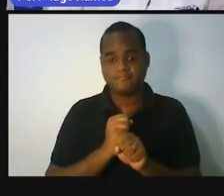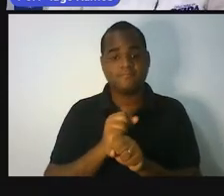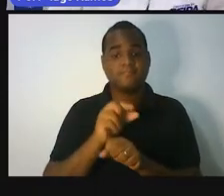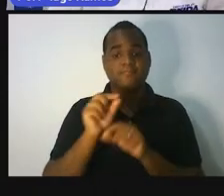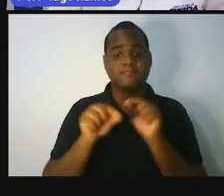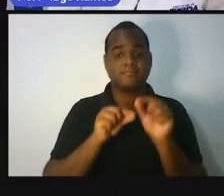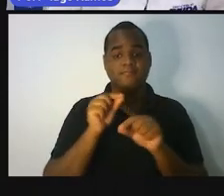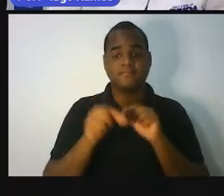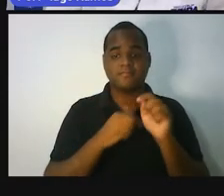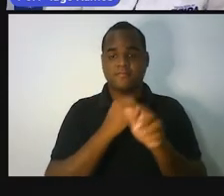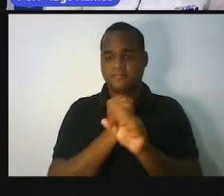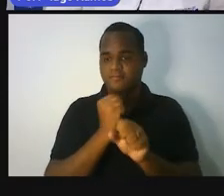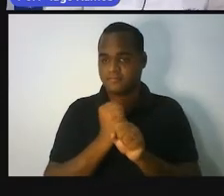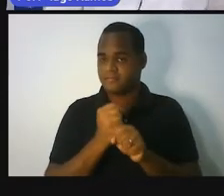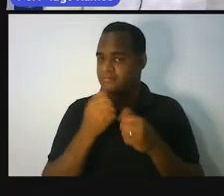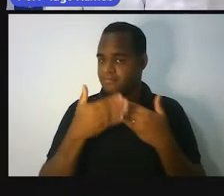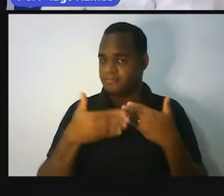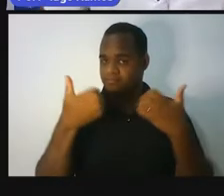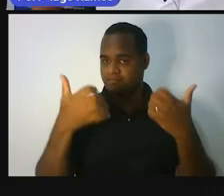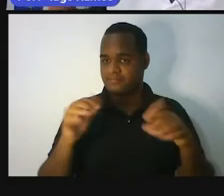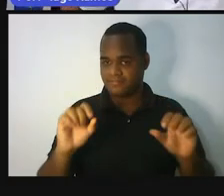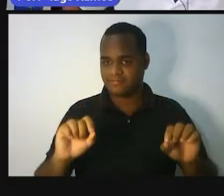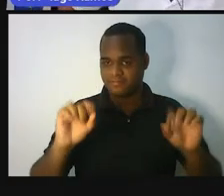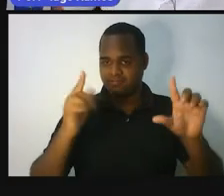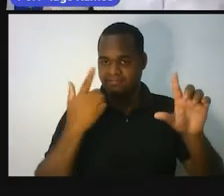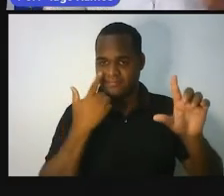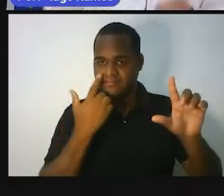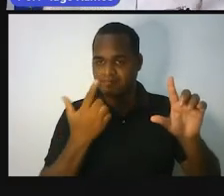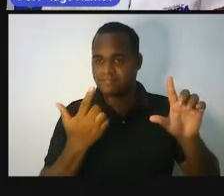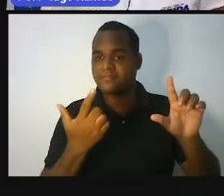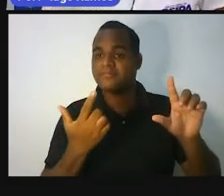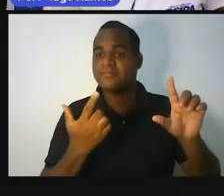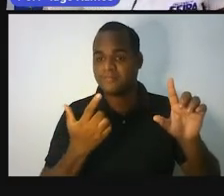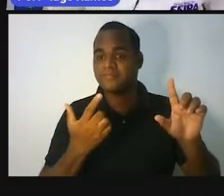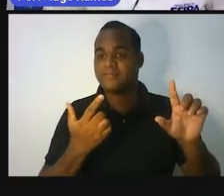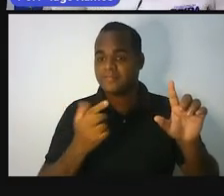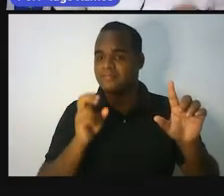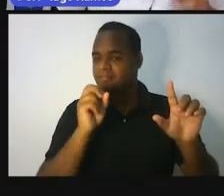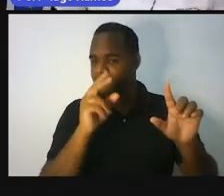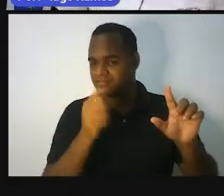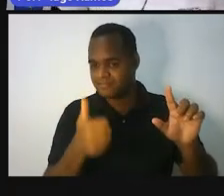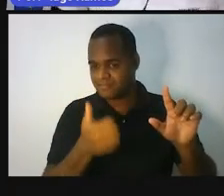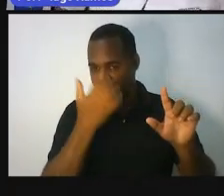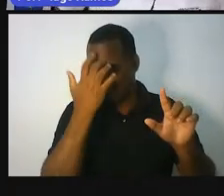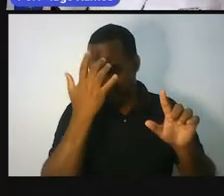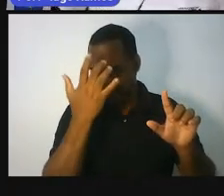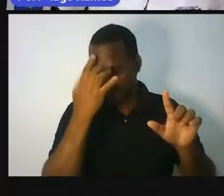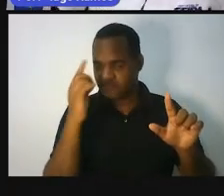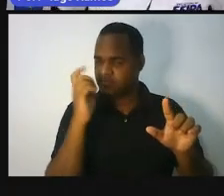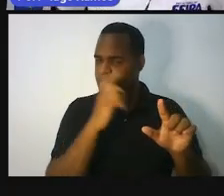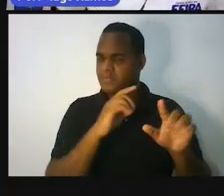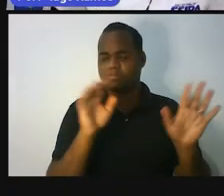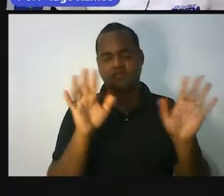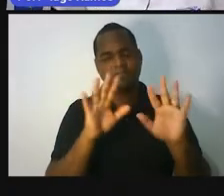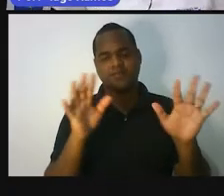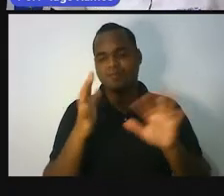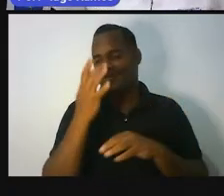é essa? Próxima tela. Prontinho. Se liga aí que é bem fácil. Nada de complicado, ó.